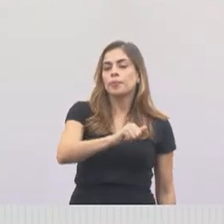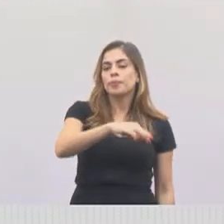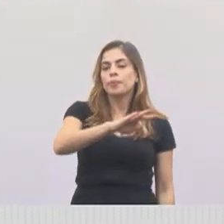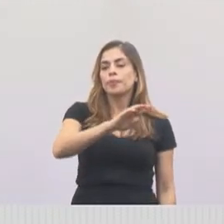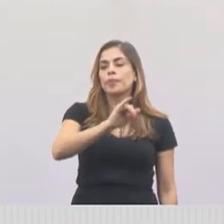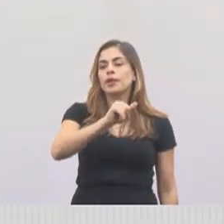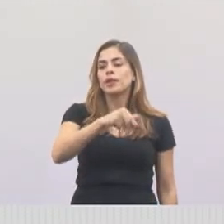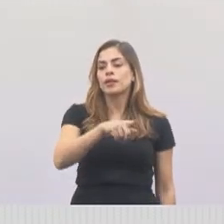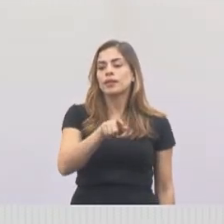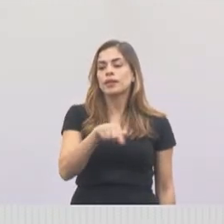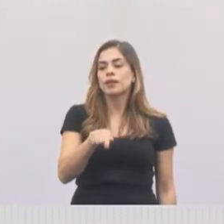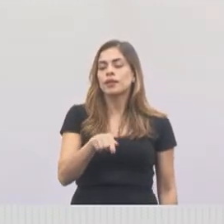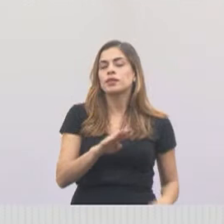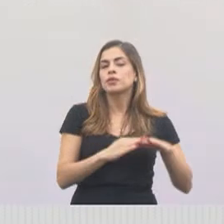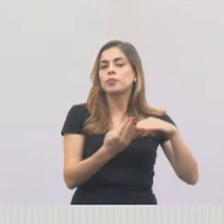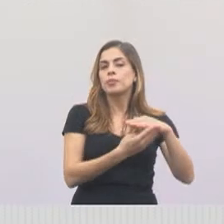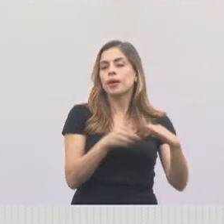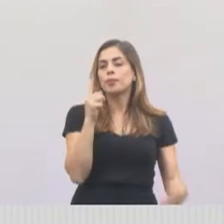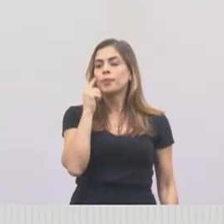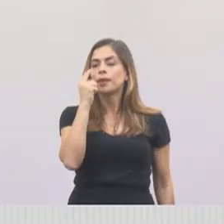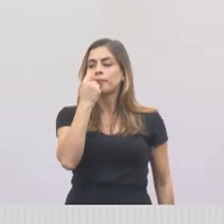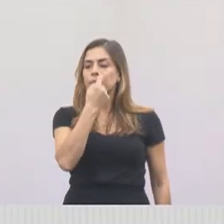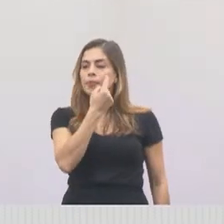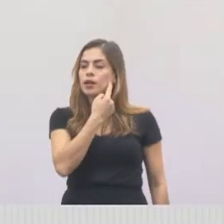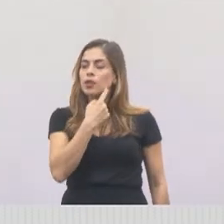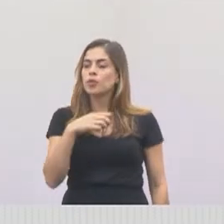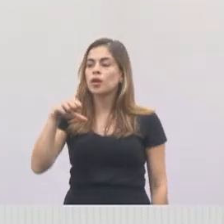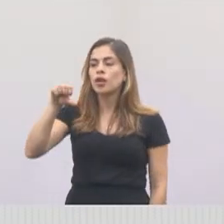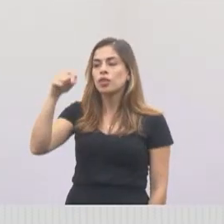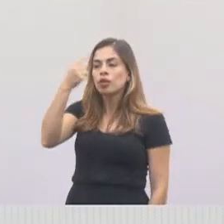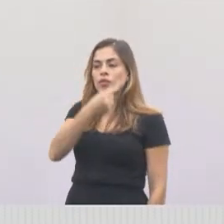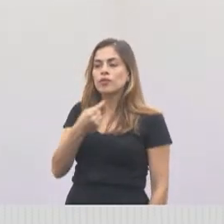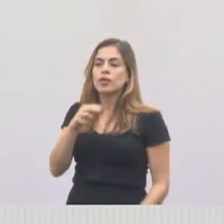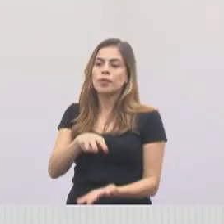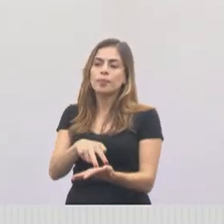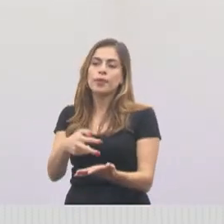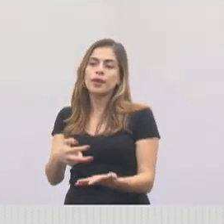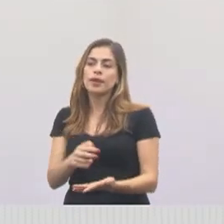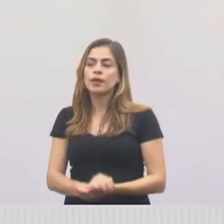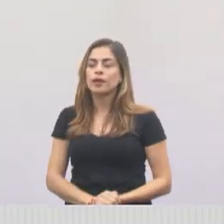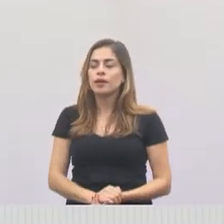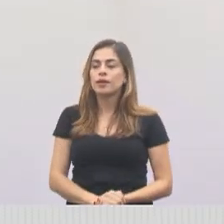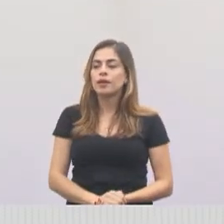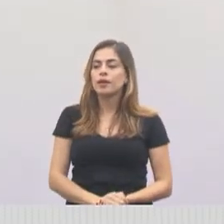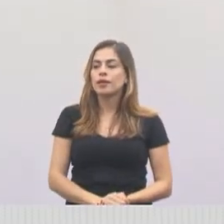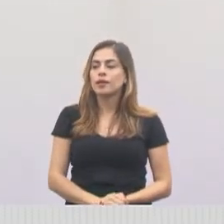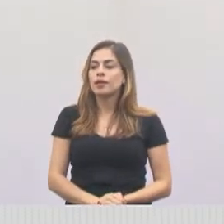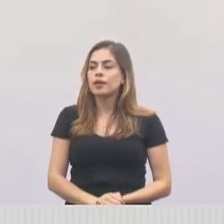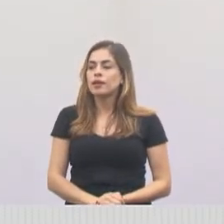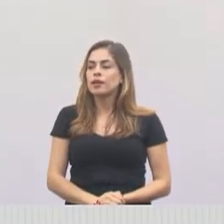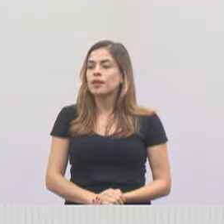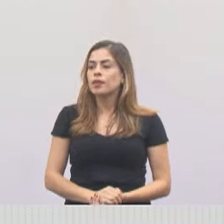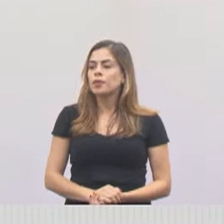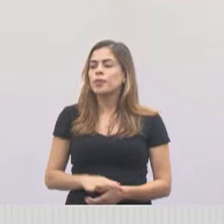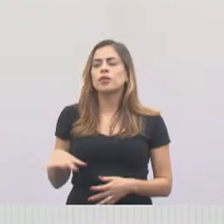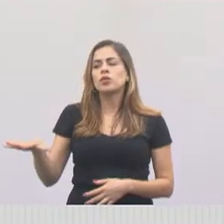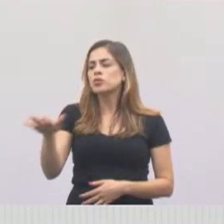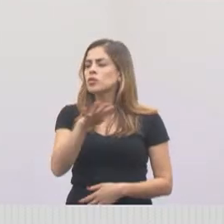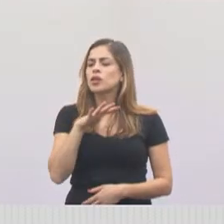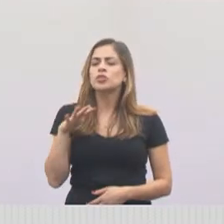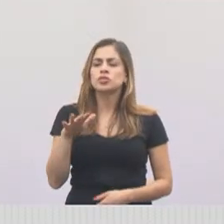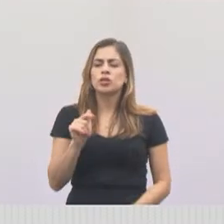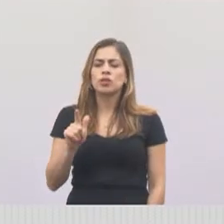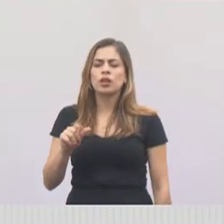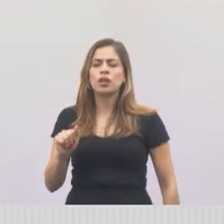Parque Meia Lua, tá bom? Às 9 horas da manhã, onde será? O Parque Meia Lua, Jardim Conquista,